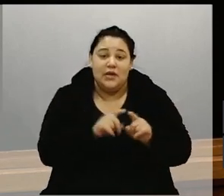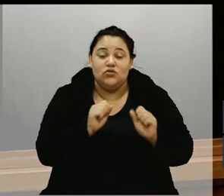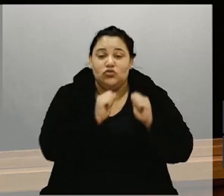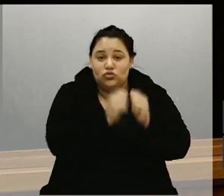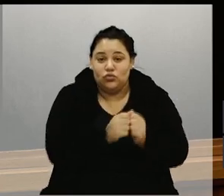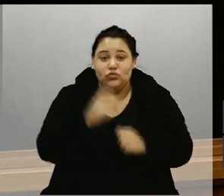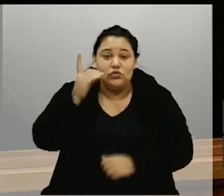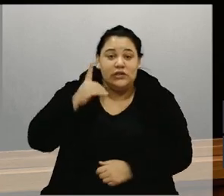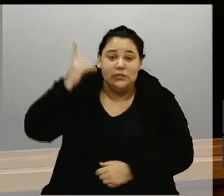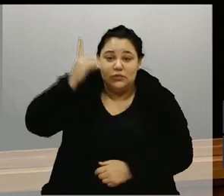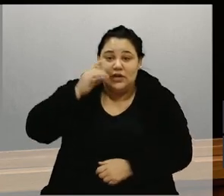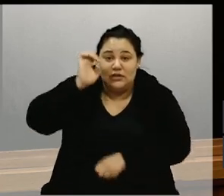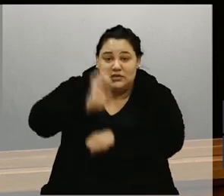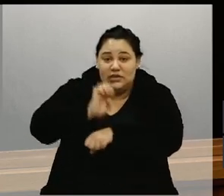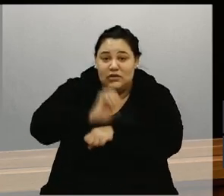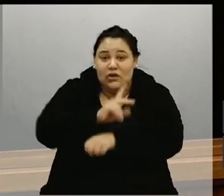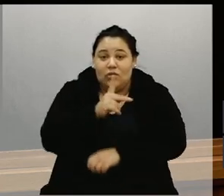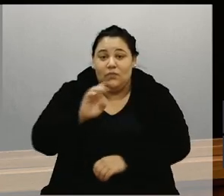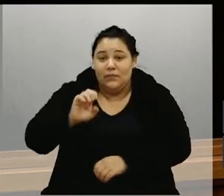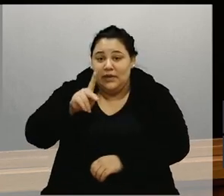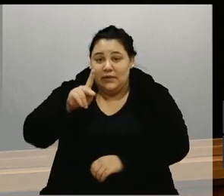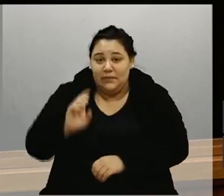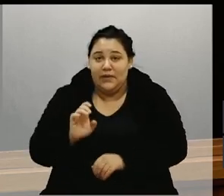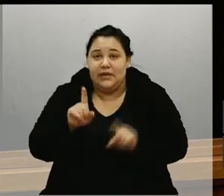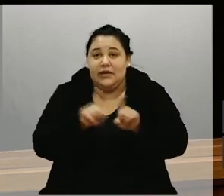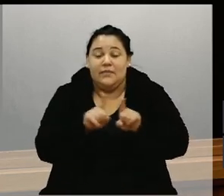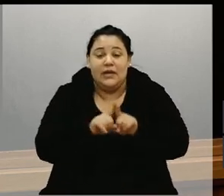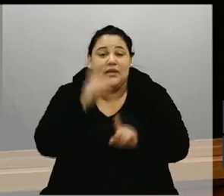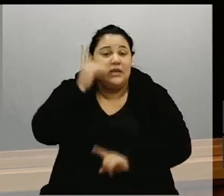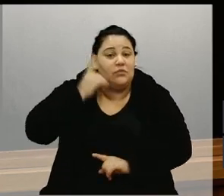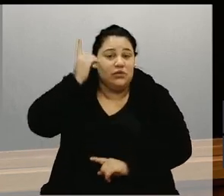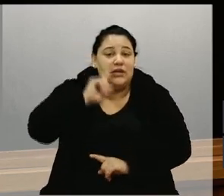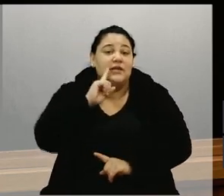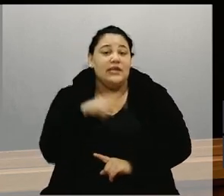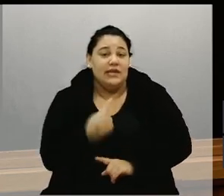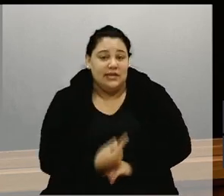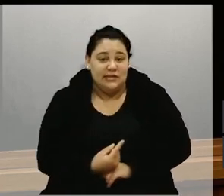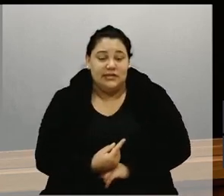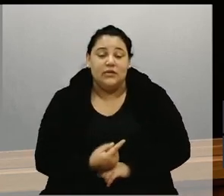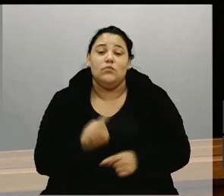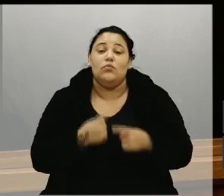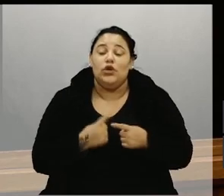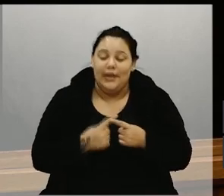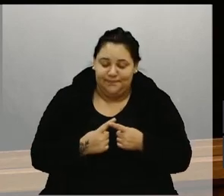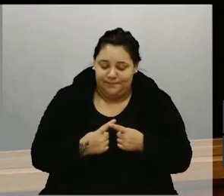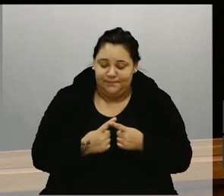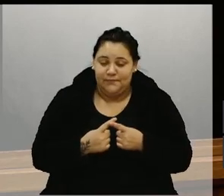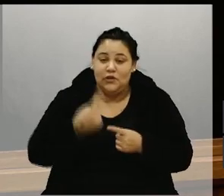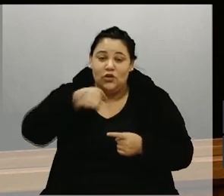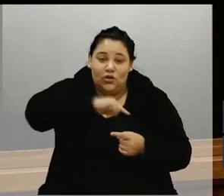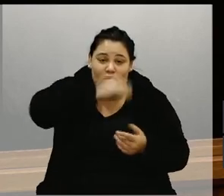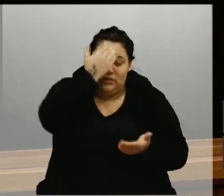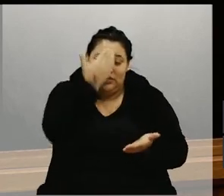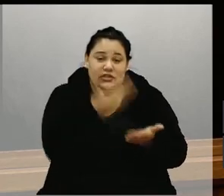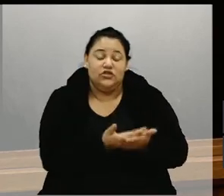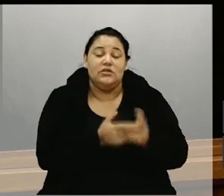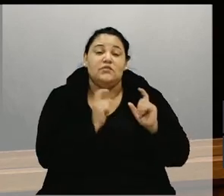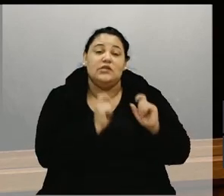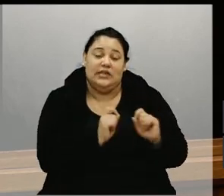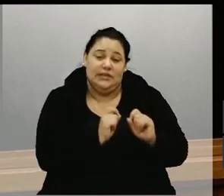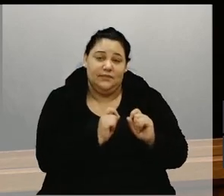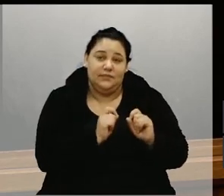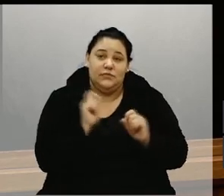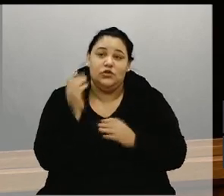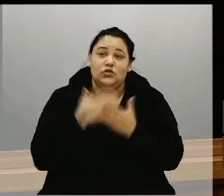deputado estadual Pepe Vargas e deputada federal Denise Pessoa, porque nós acreditamos que, apesar